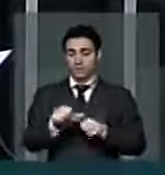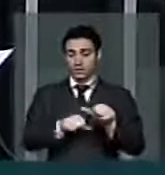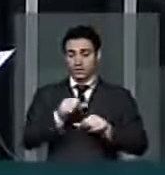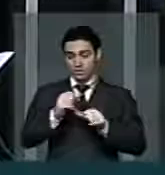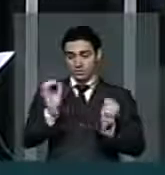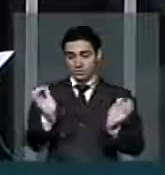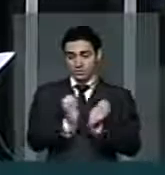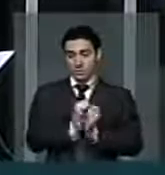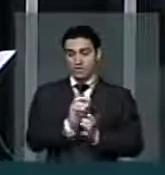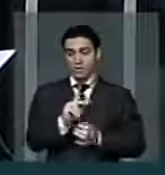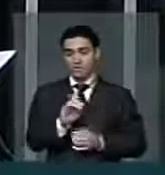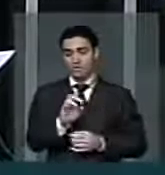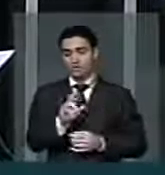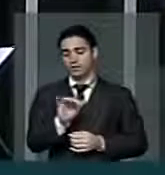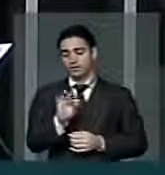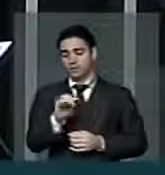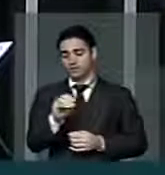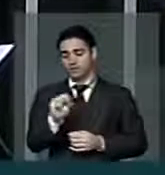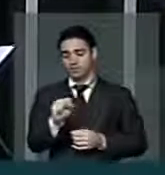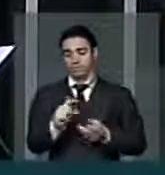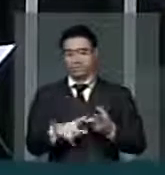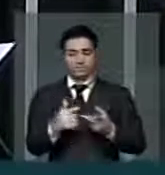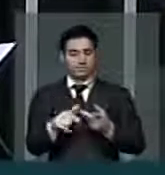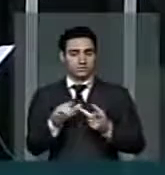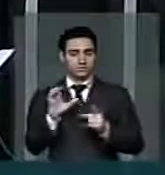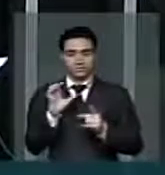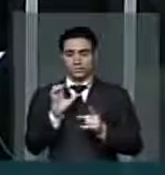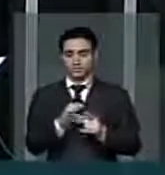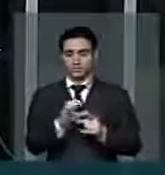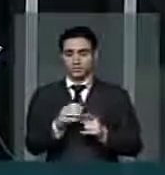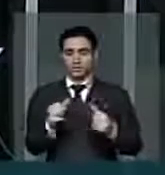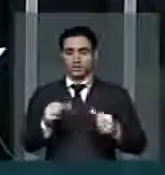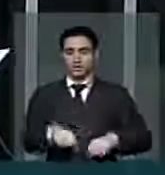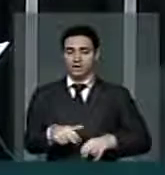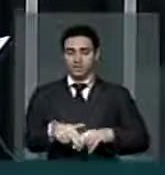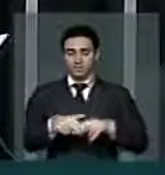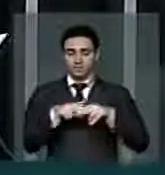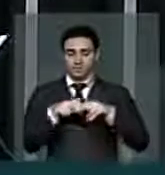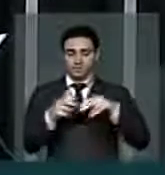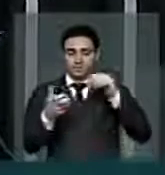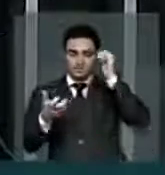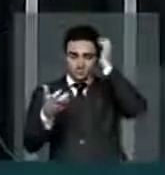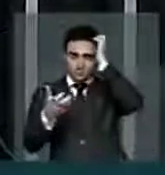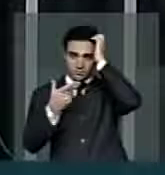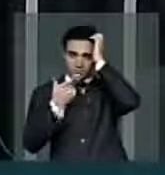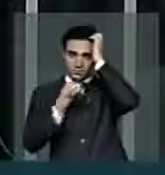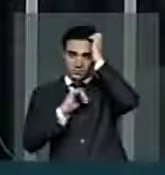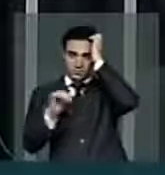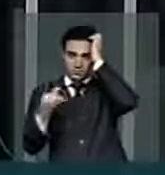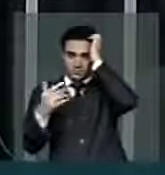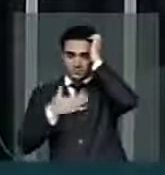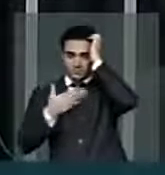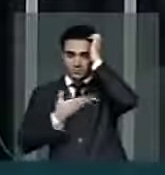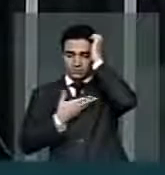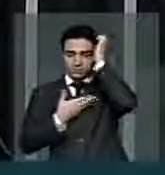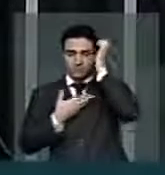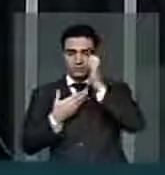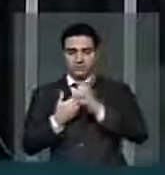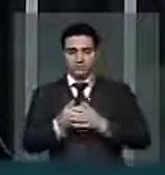Não faz impacto financeiro. Não dispõe sobre hierarquia. Por isso, eu quero dizer à minha amiga